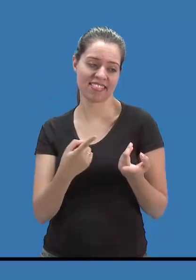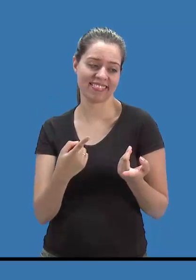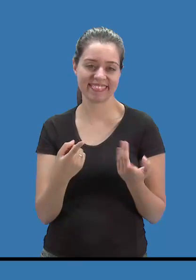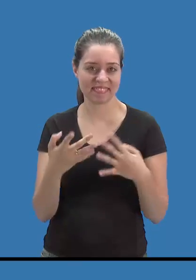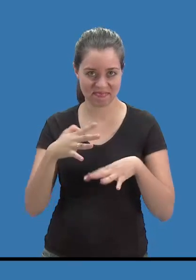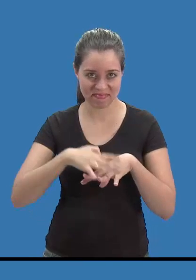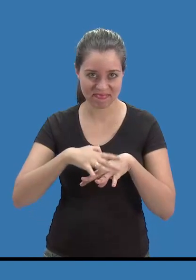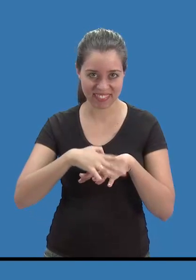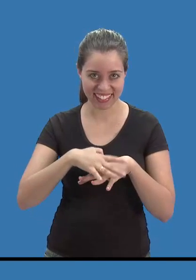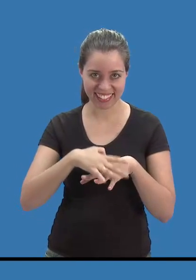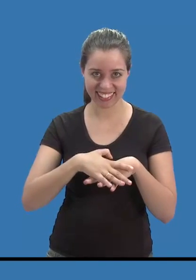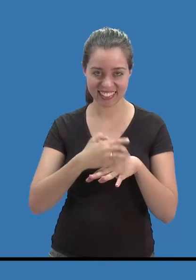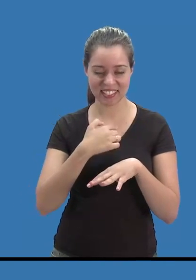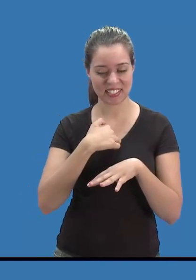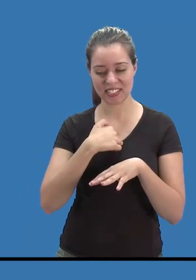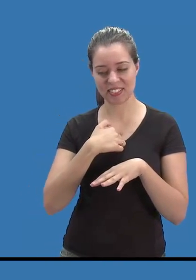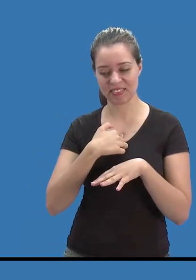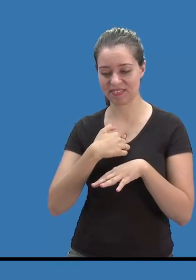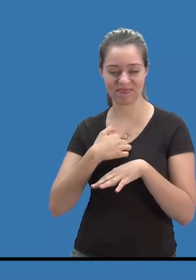time.